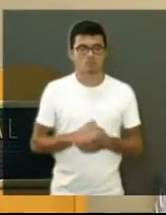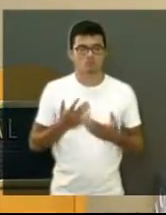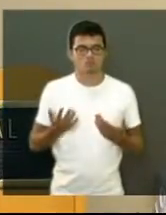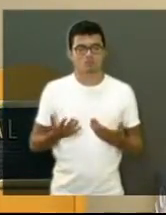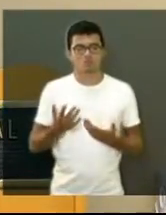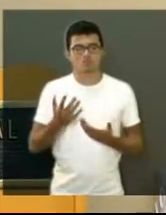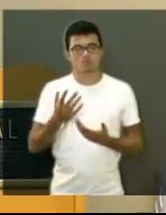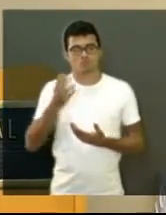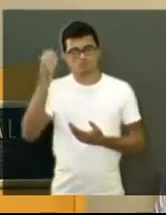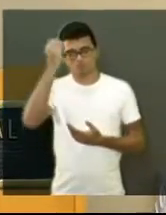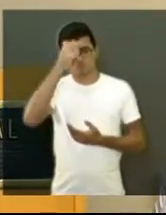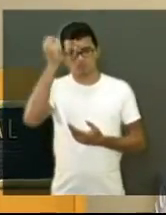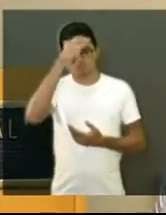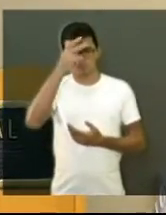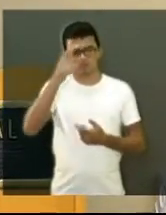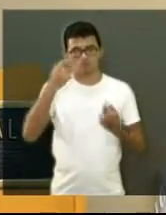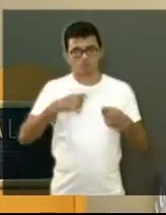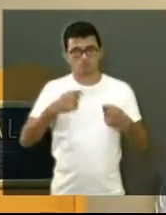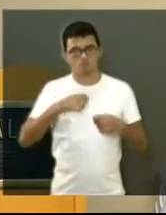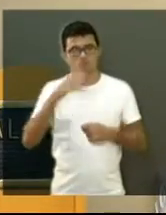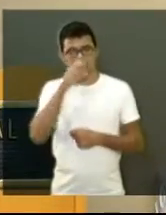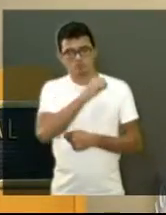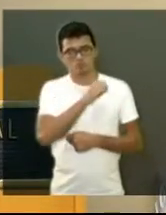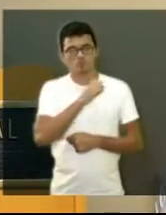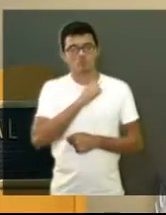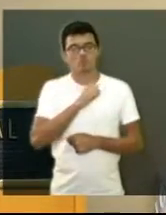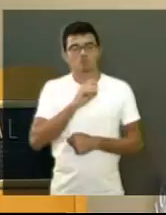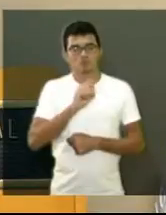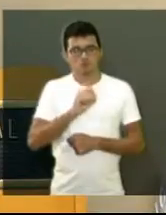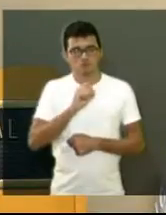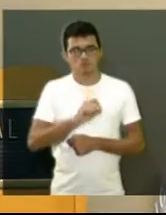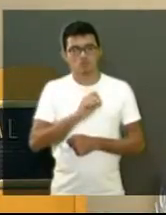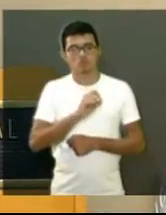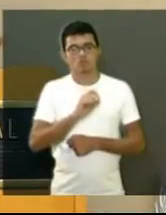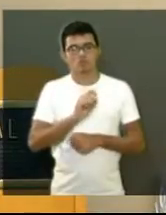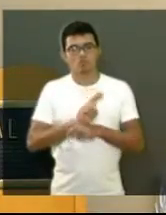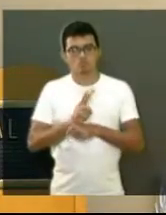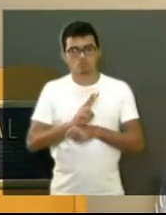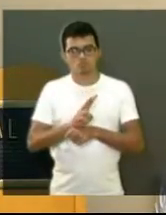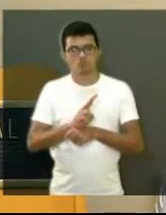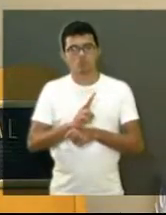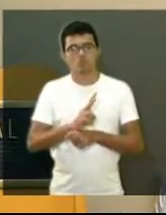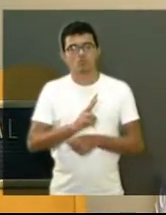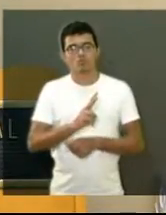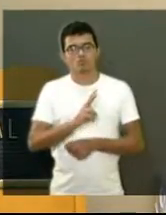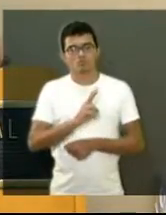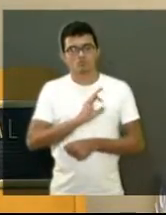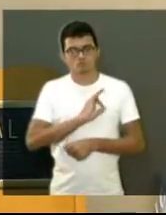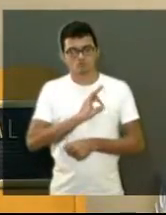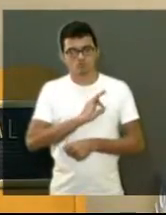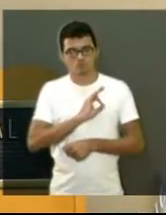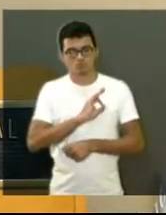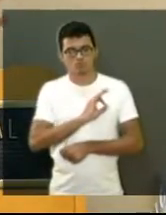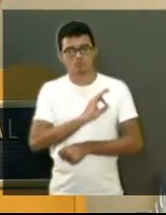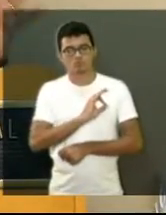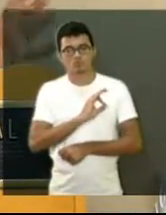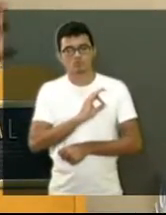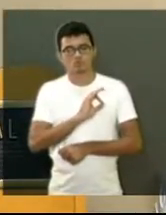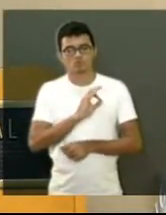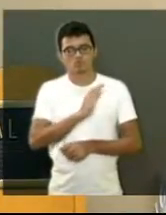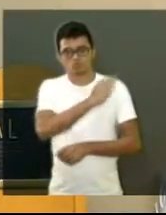prefeito, precisa urgente a Guarda Municipal, Conselho Tutelar, Polícia Militar, Militar,